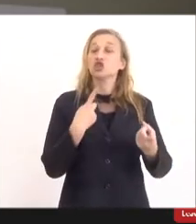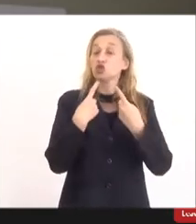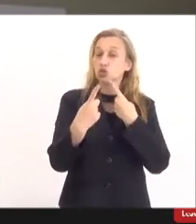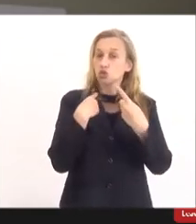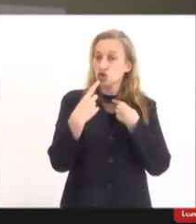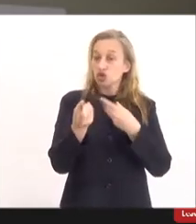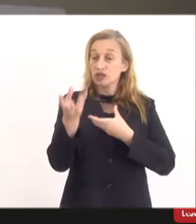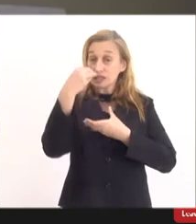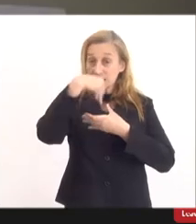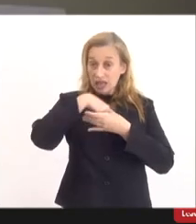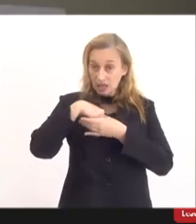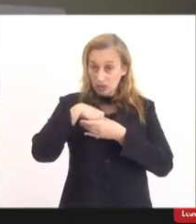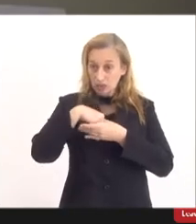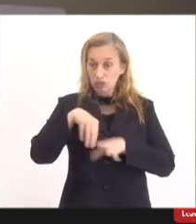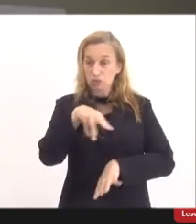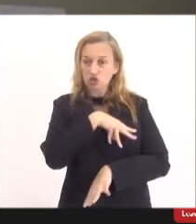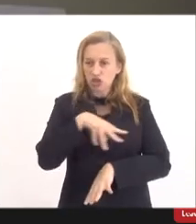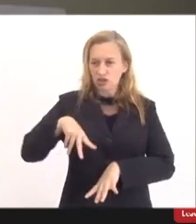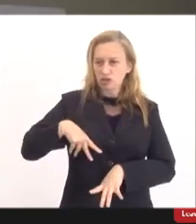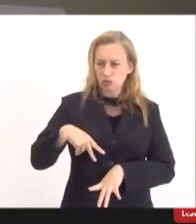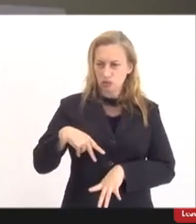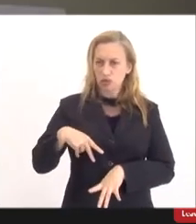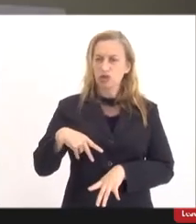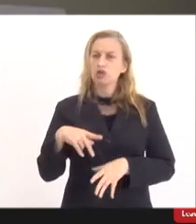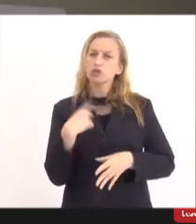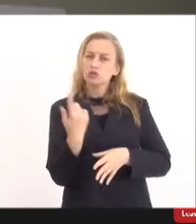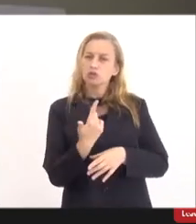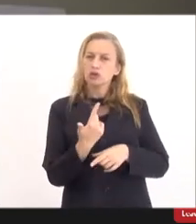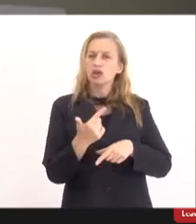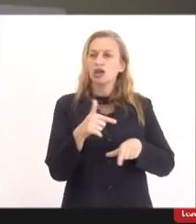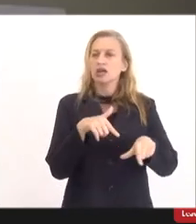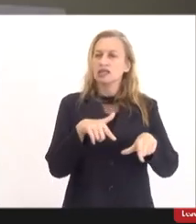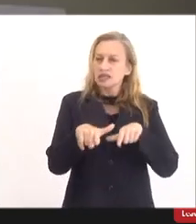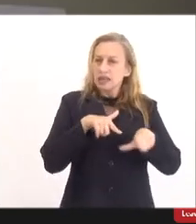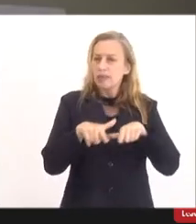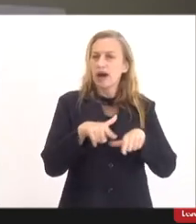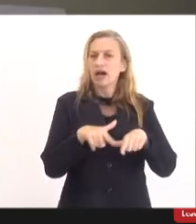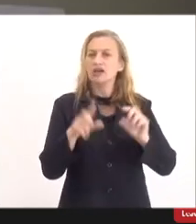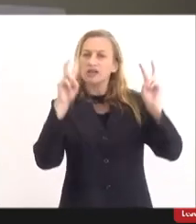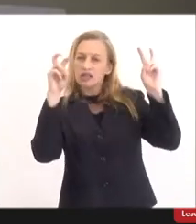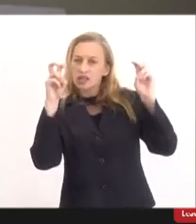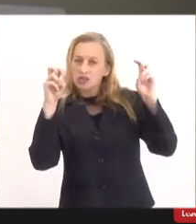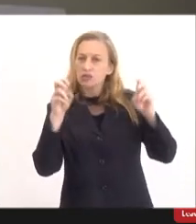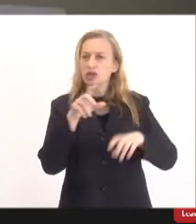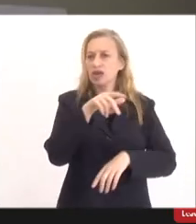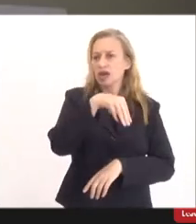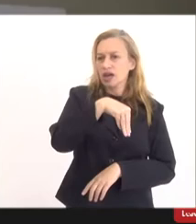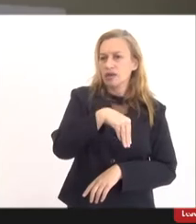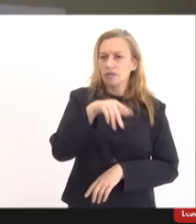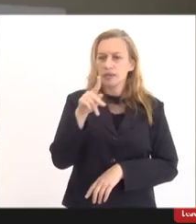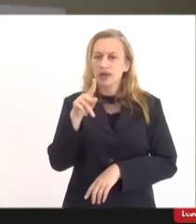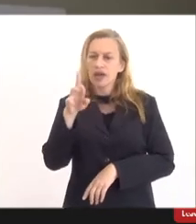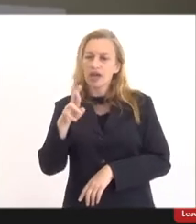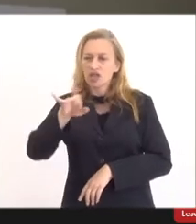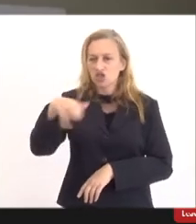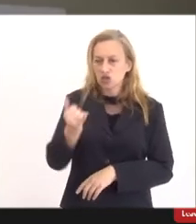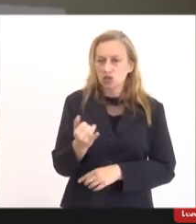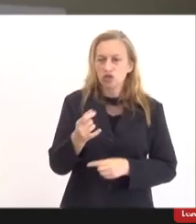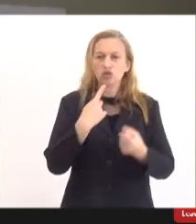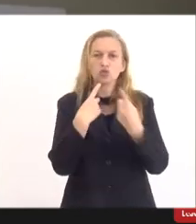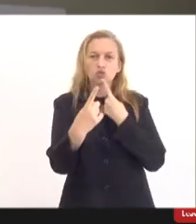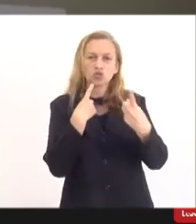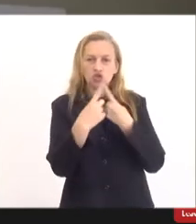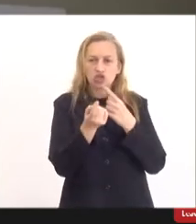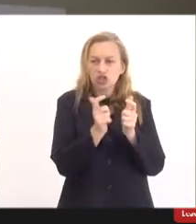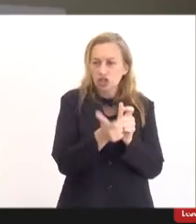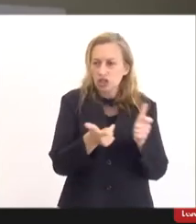internamente essa função da nossa coordenação de saúde dentro do MPRJ de debater internamente